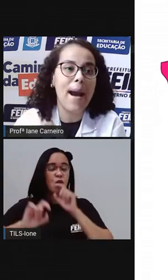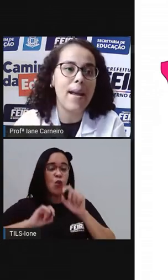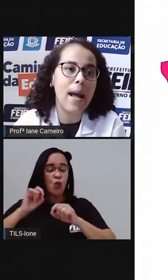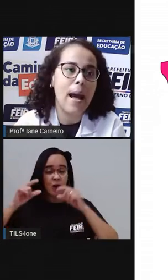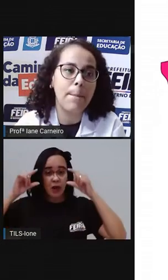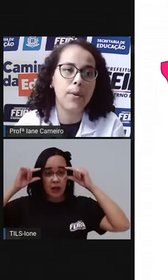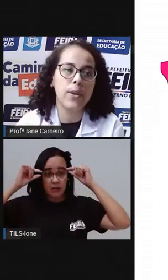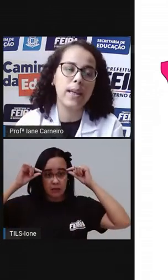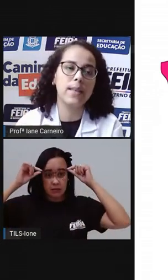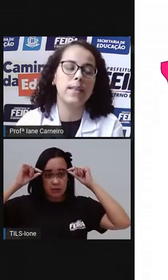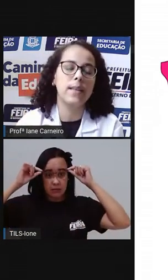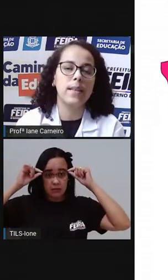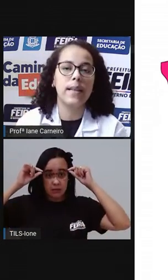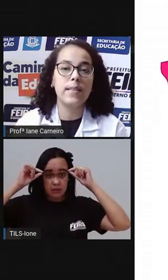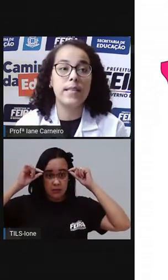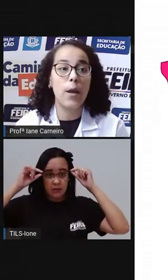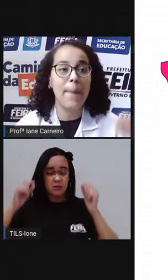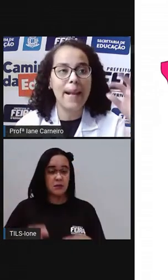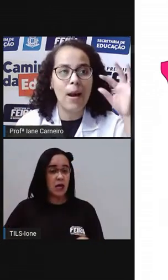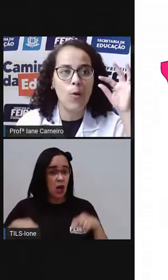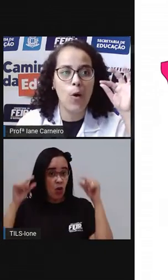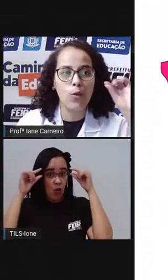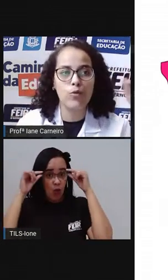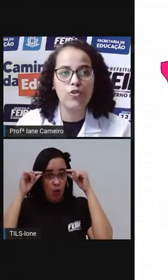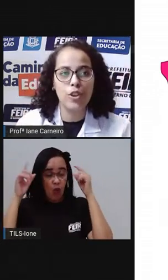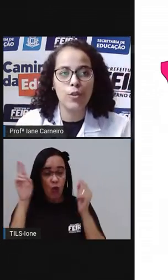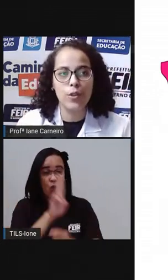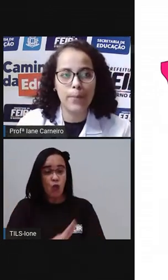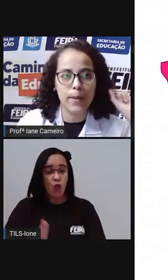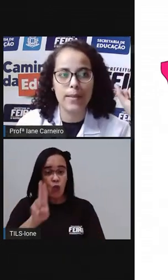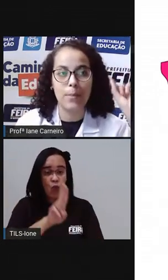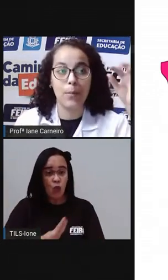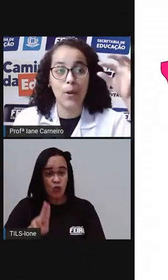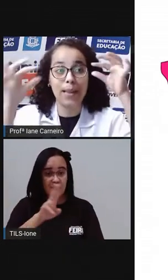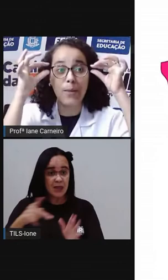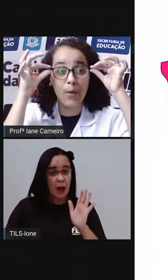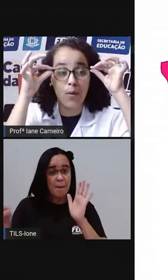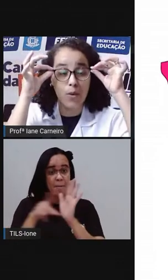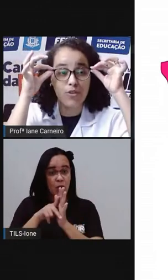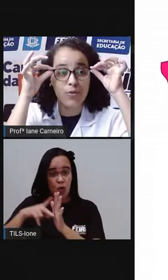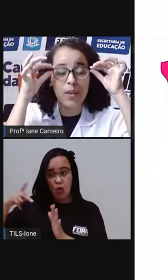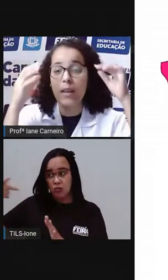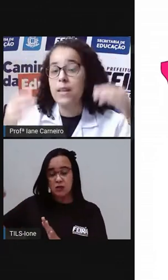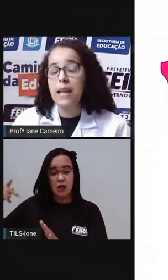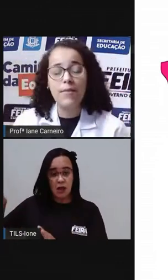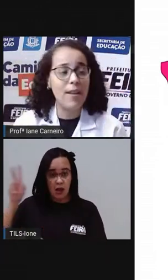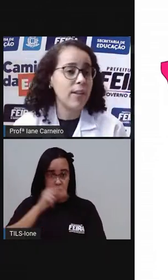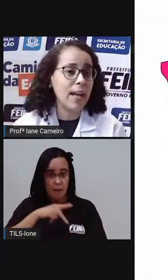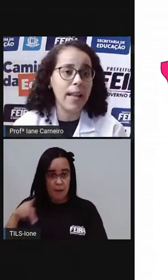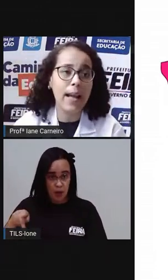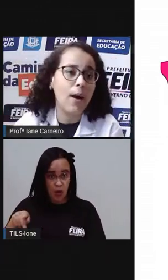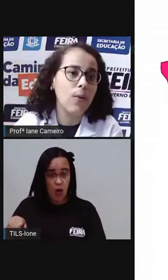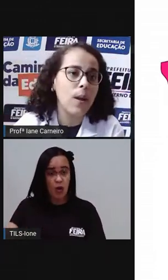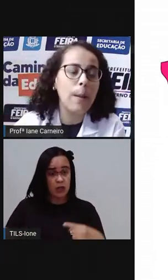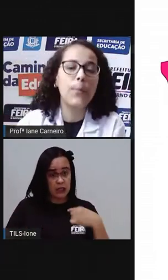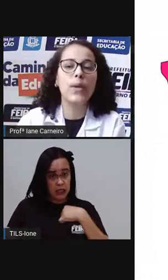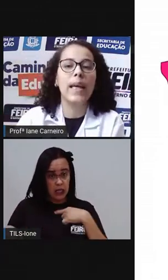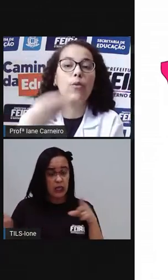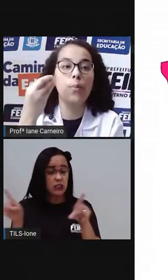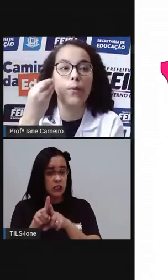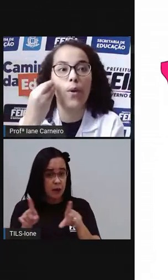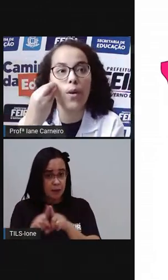feito para a PRO Iane, né? Se eu pegar o óculos de Ione, por exemplo, e botar no meu rosto, não vai ficar legal,